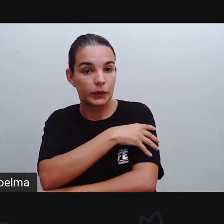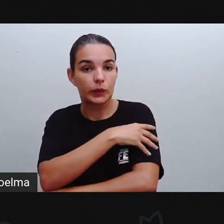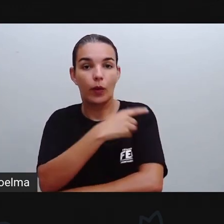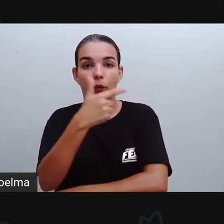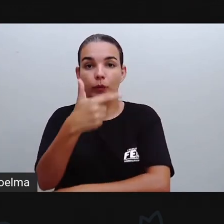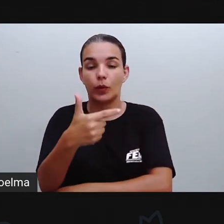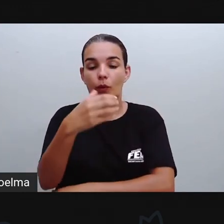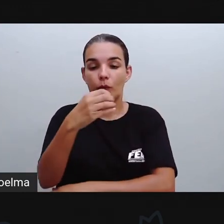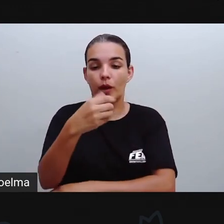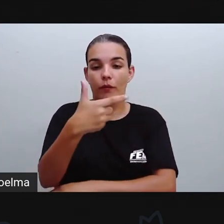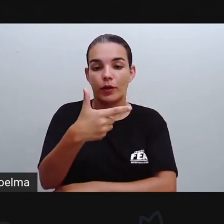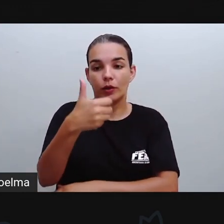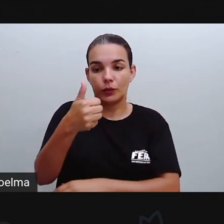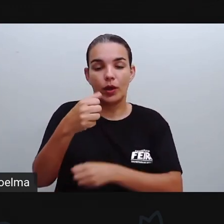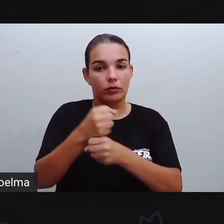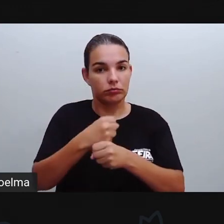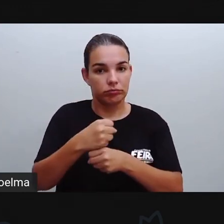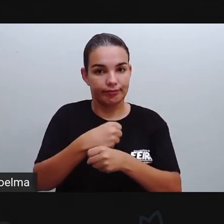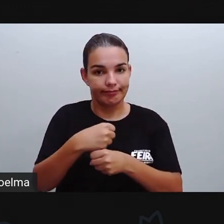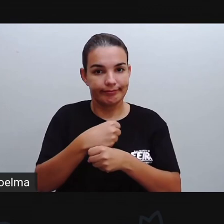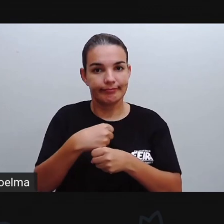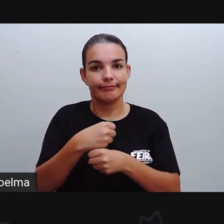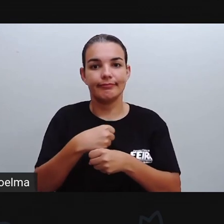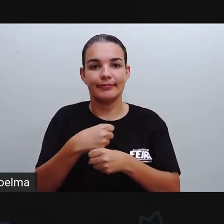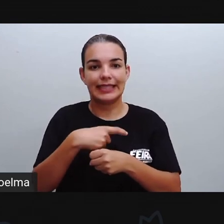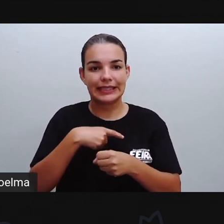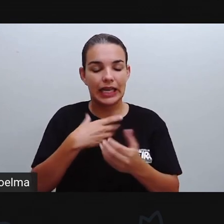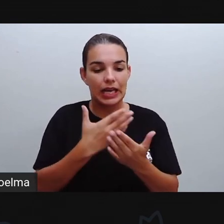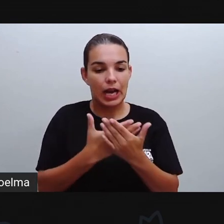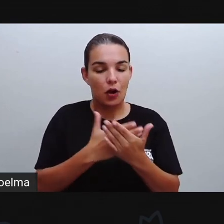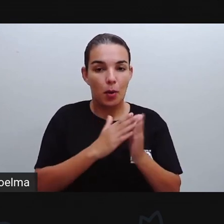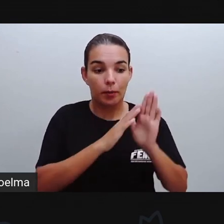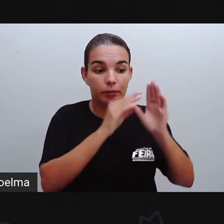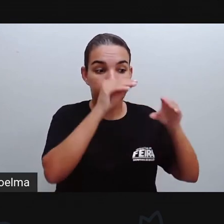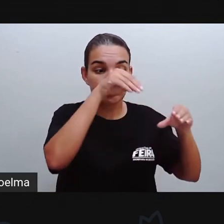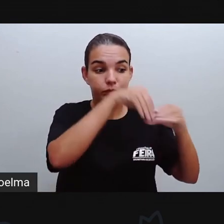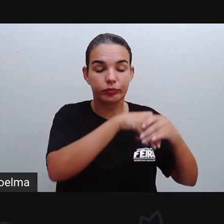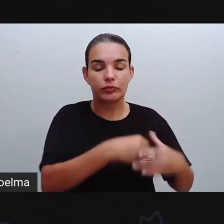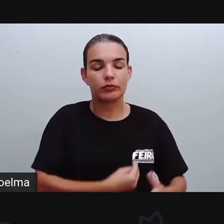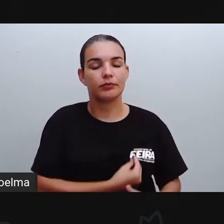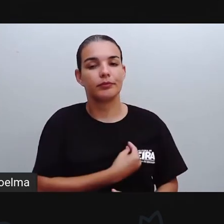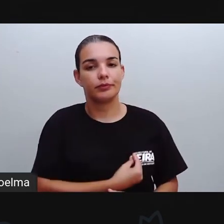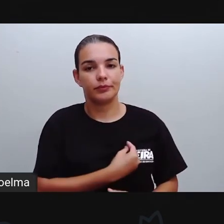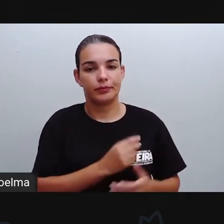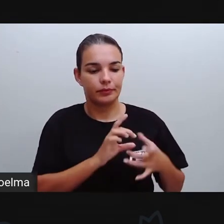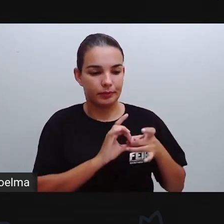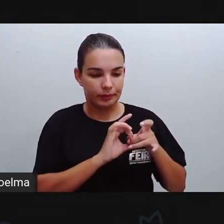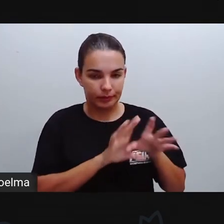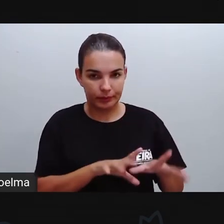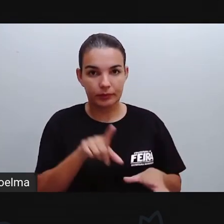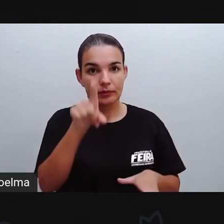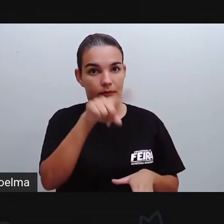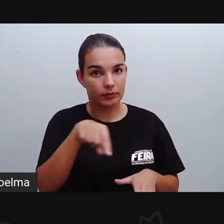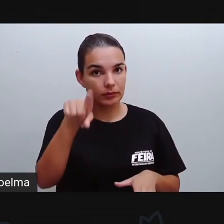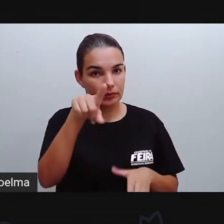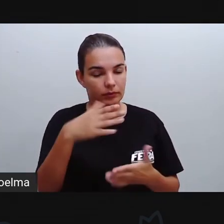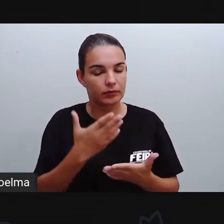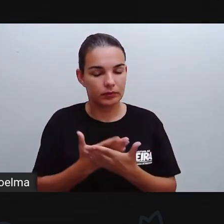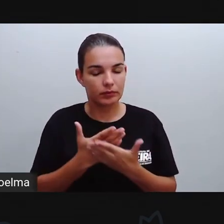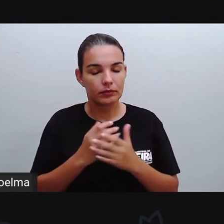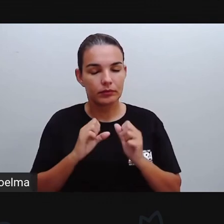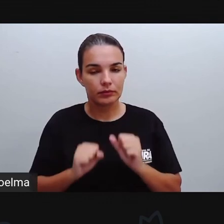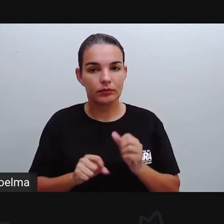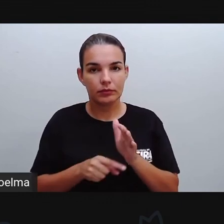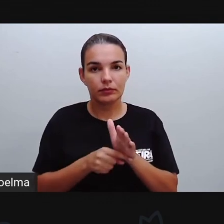2021. E essa aula vai estar disponível lá para vocês. Tanto essa aula, quanto a aula do nosso